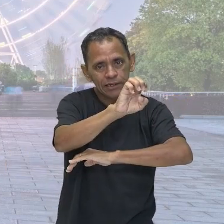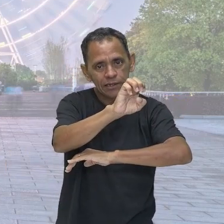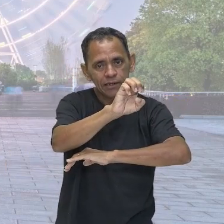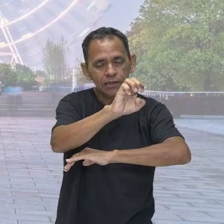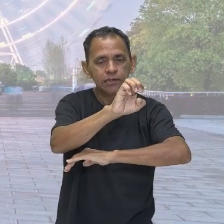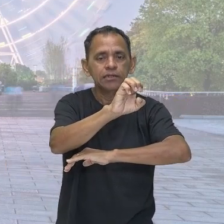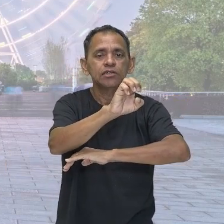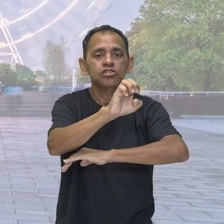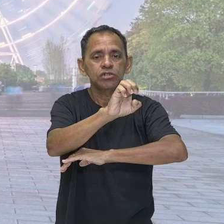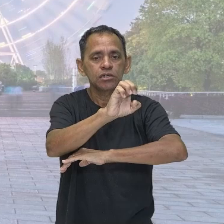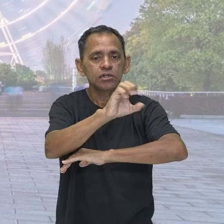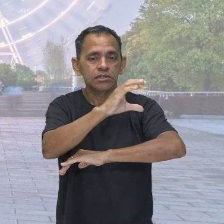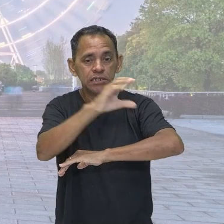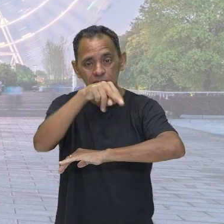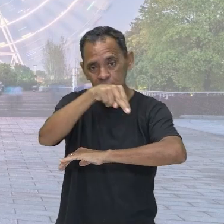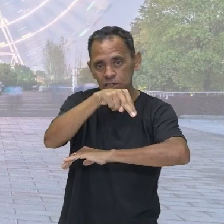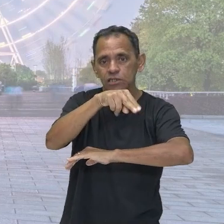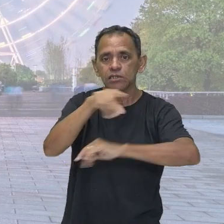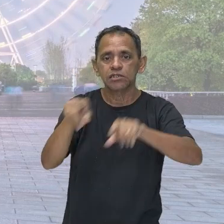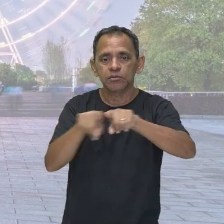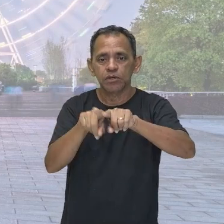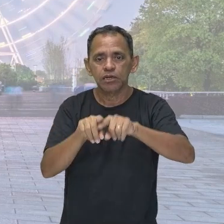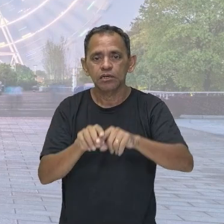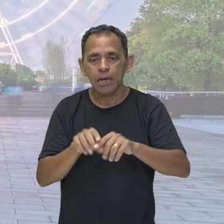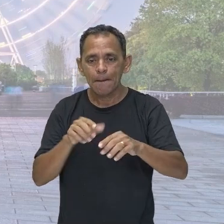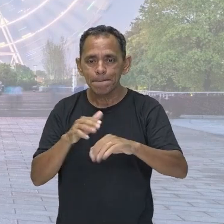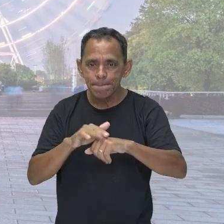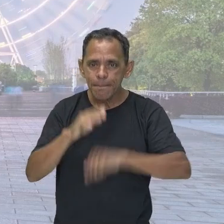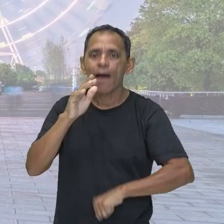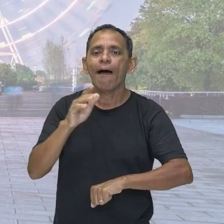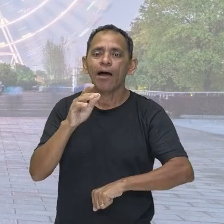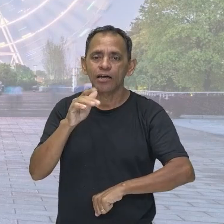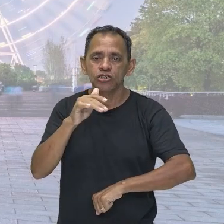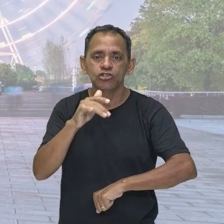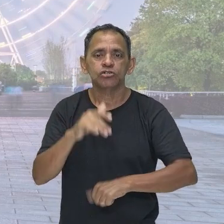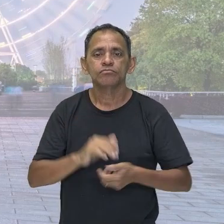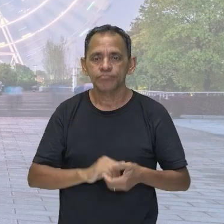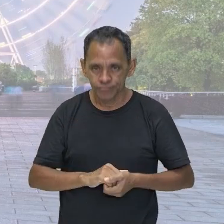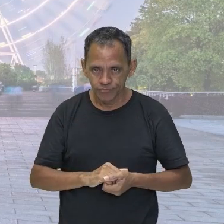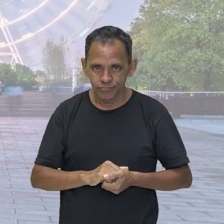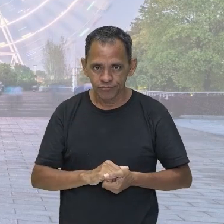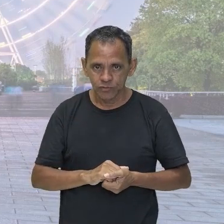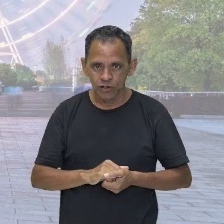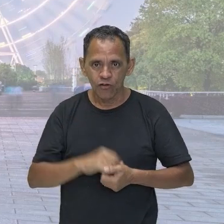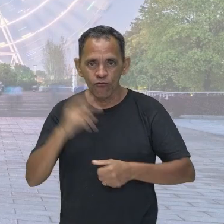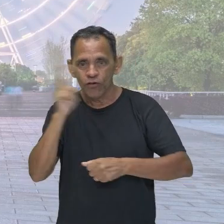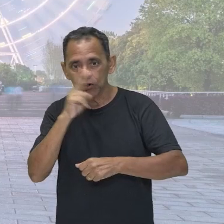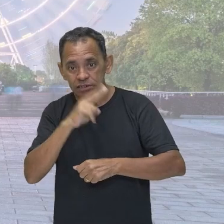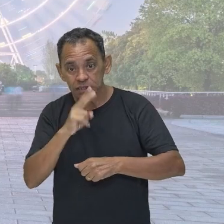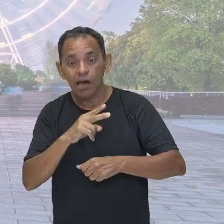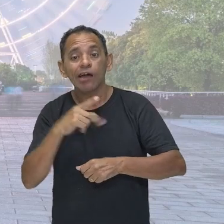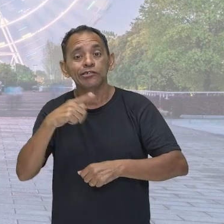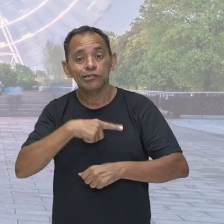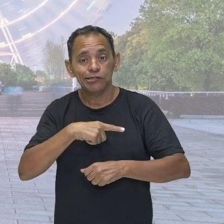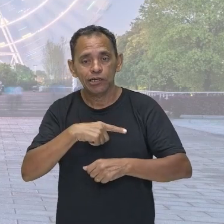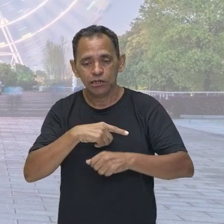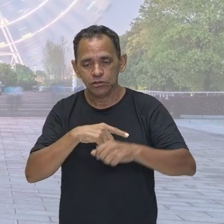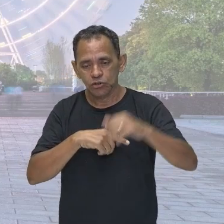estiver, maior vai ser a energia que ele vai chegar no chão, não é isso? Então, quer dizer que quanto mais alto ele estiver, maior a